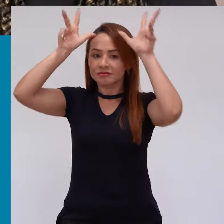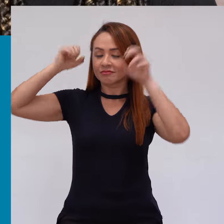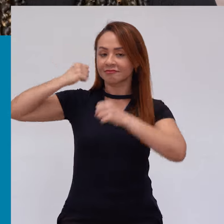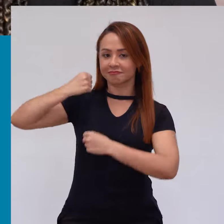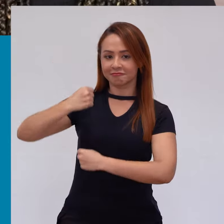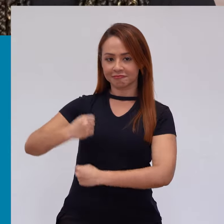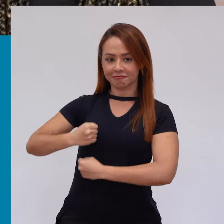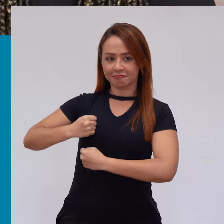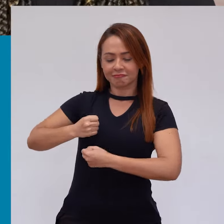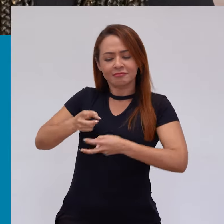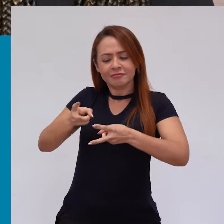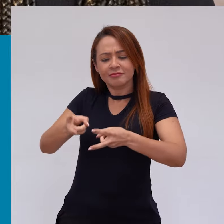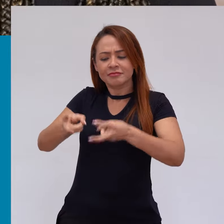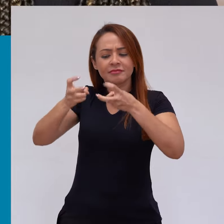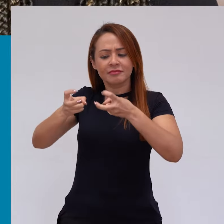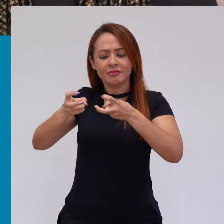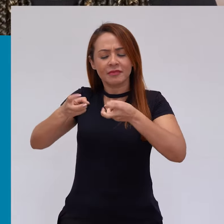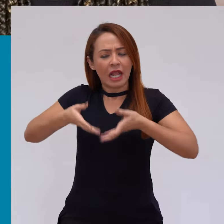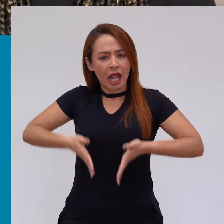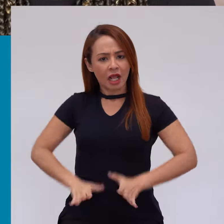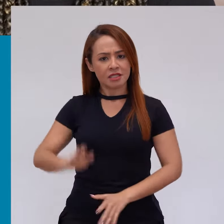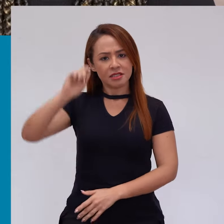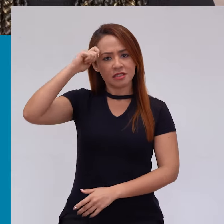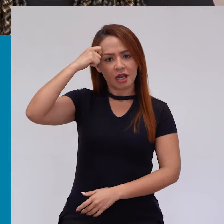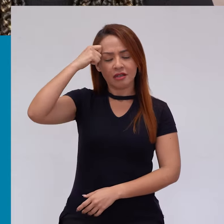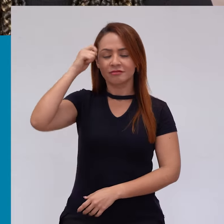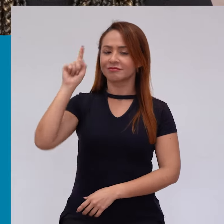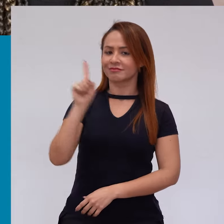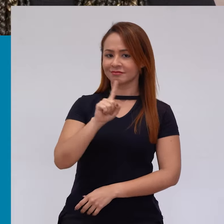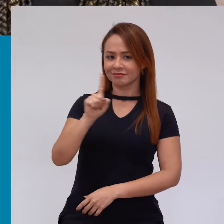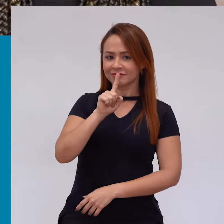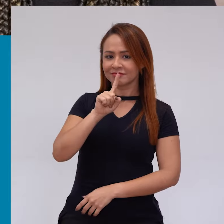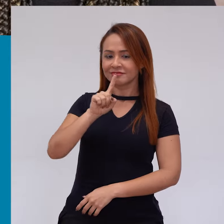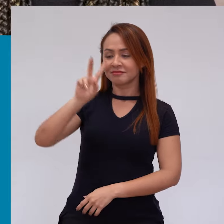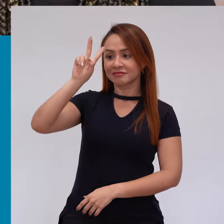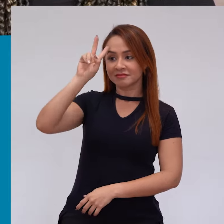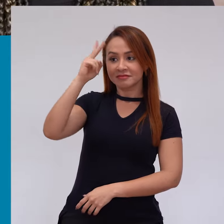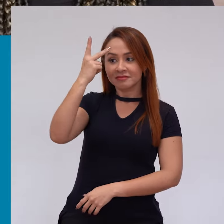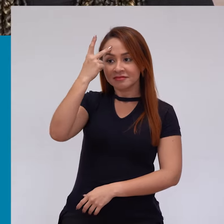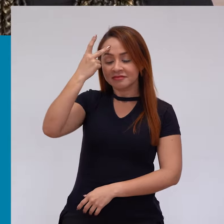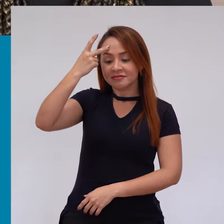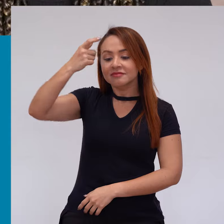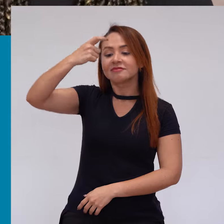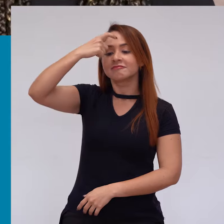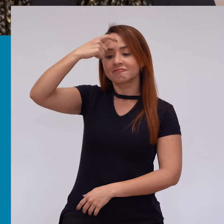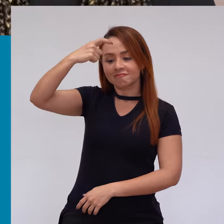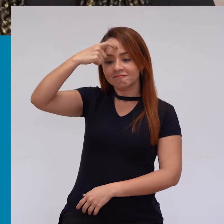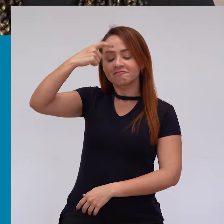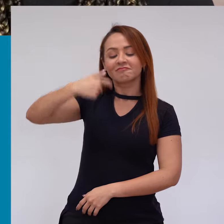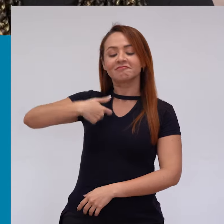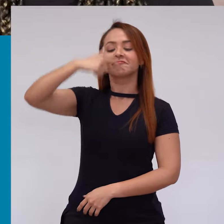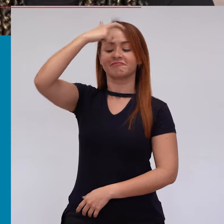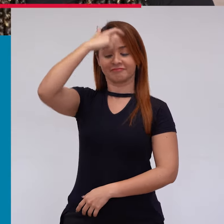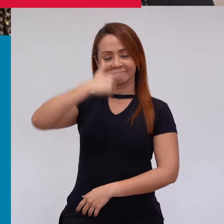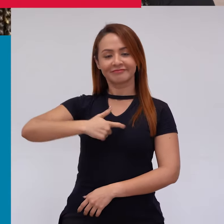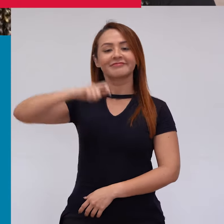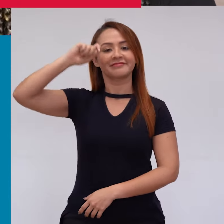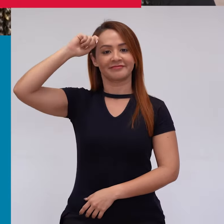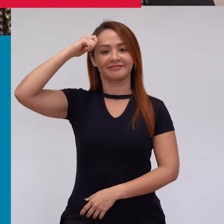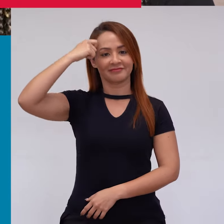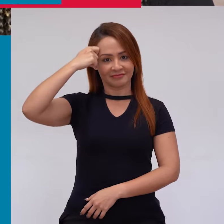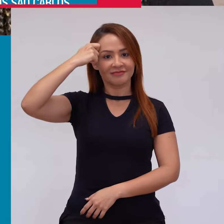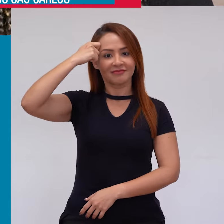nasce negro, a gente se torna. Então, tornar-se negro é você tomar essa consciência